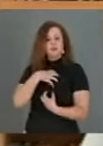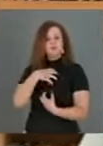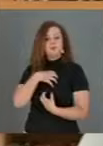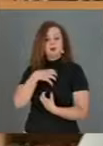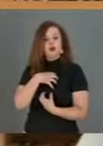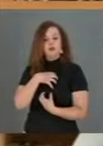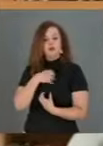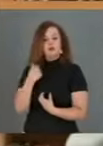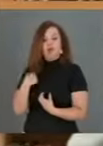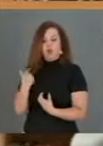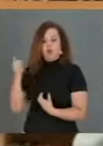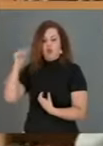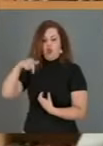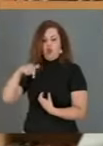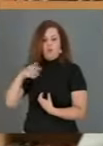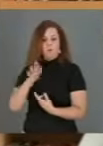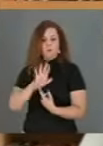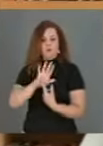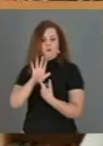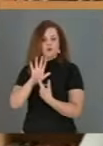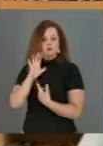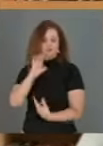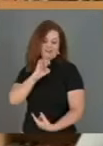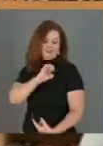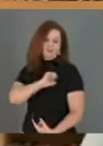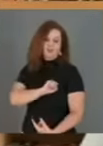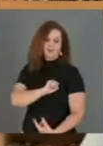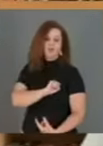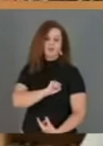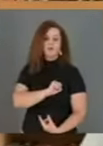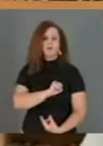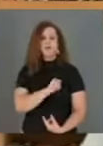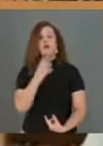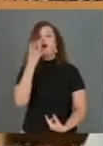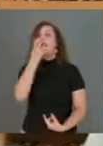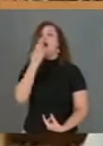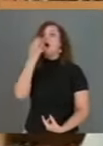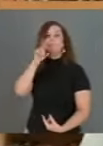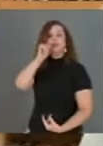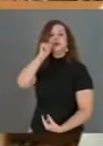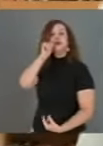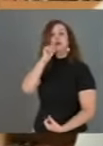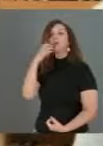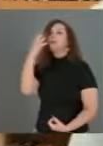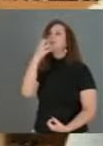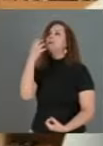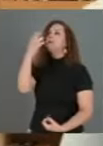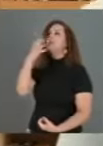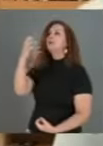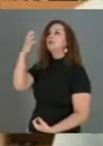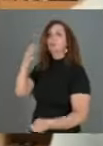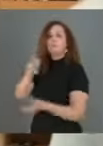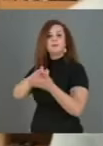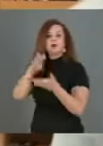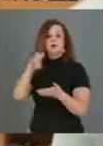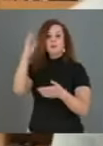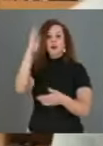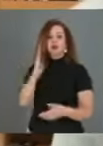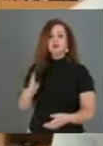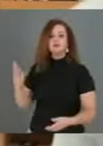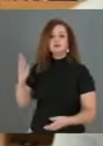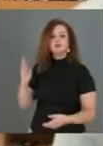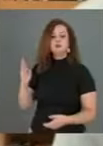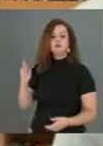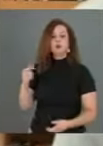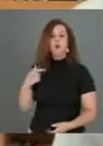aqui eu destaco do amor. Que o canto dos pássaros, nas manhãs do Brasil, volte a